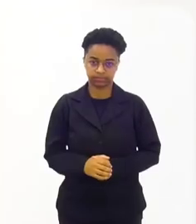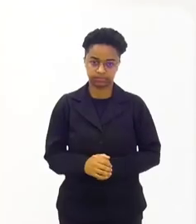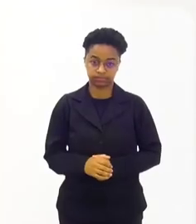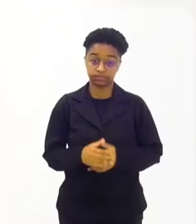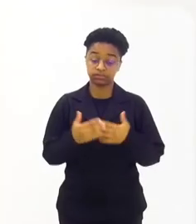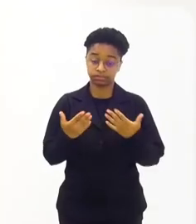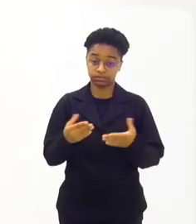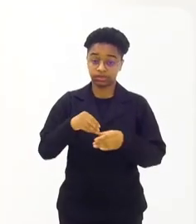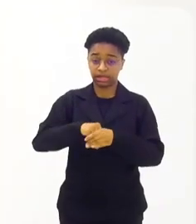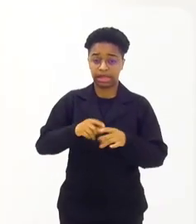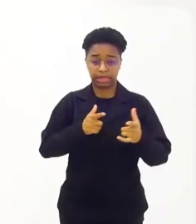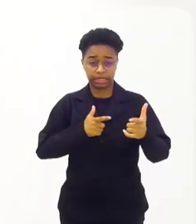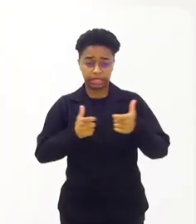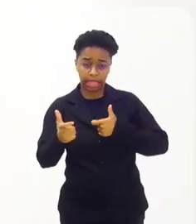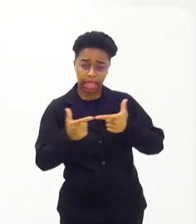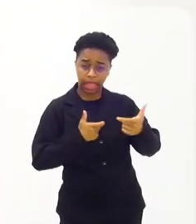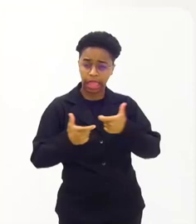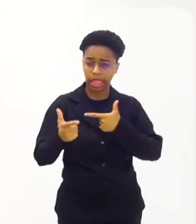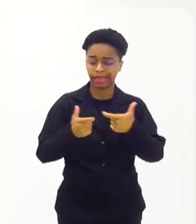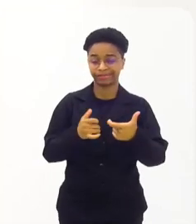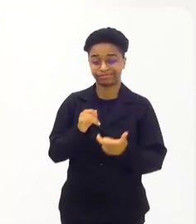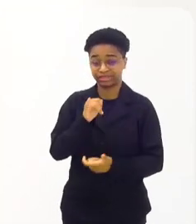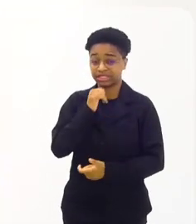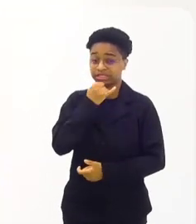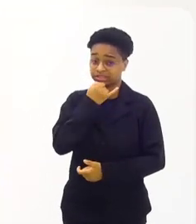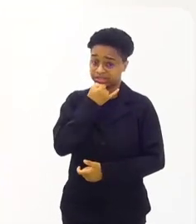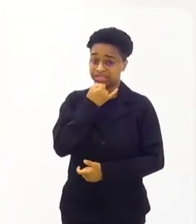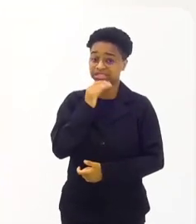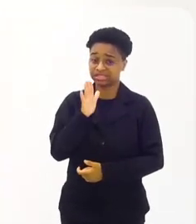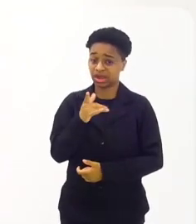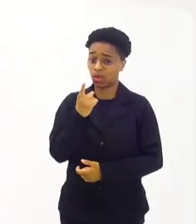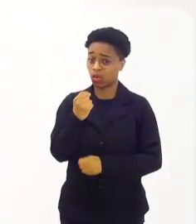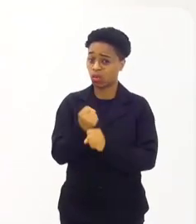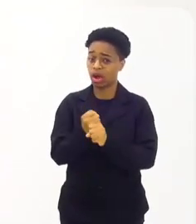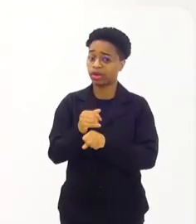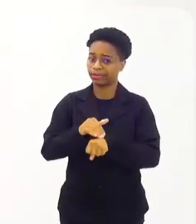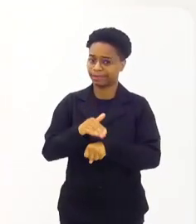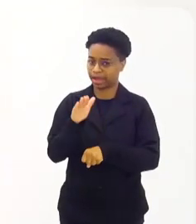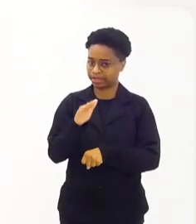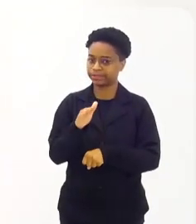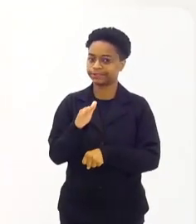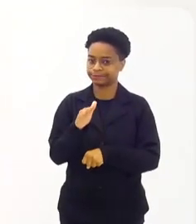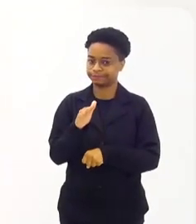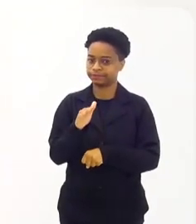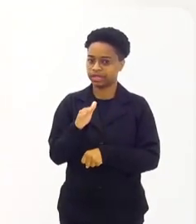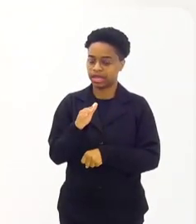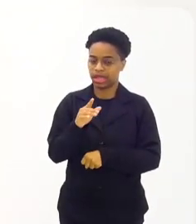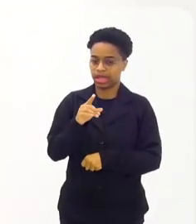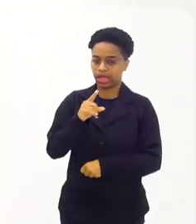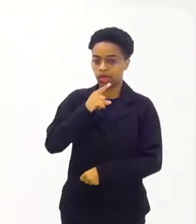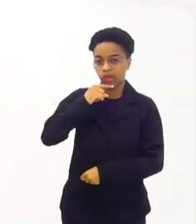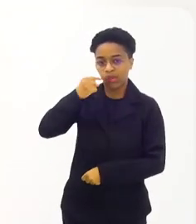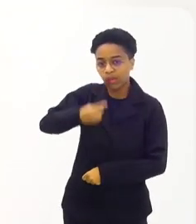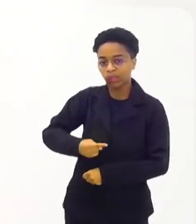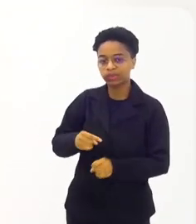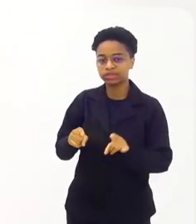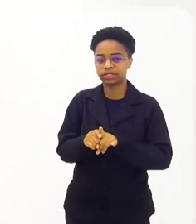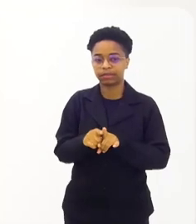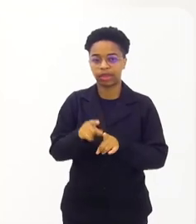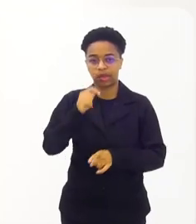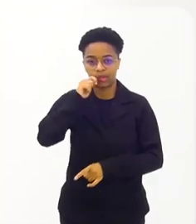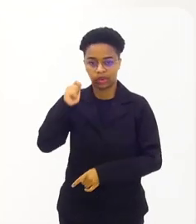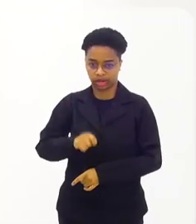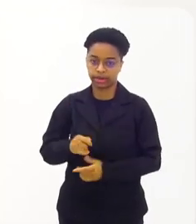Nessa guerra triste, que já dura mais de um ano, se não me falha a memória, entre a Rússia e a...